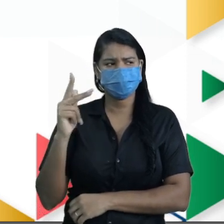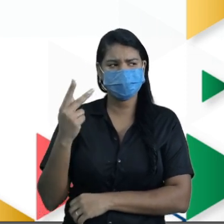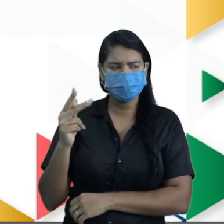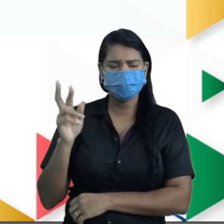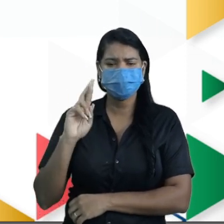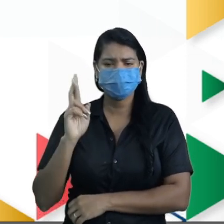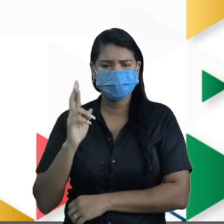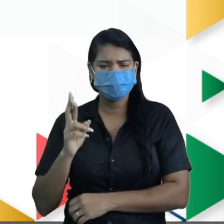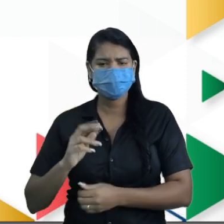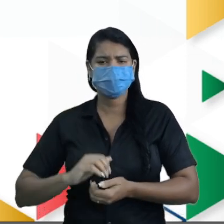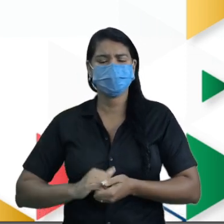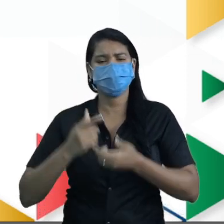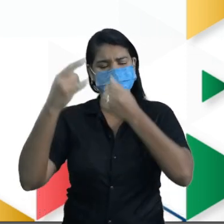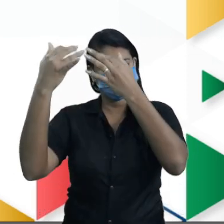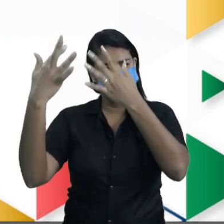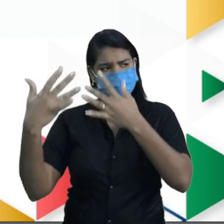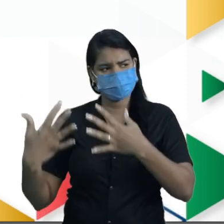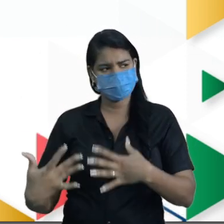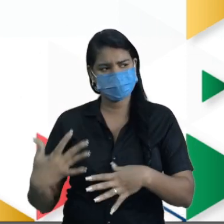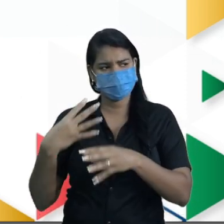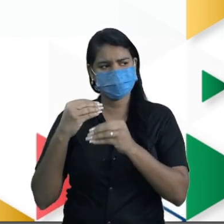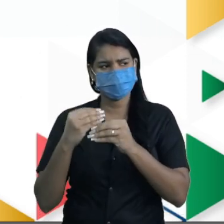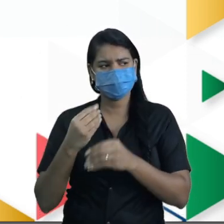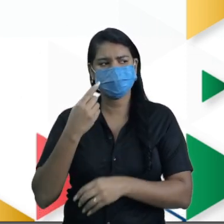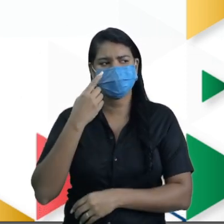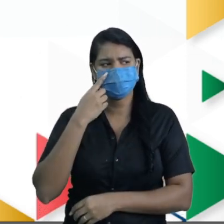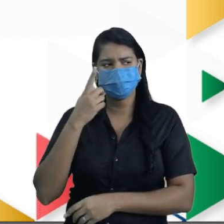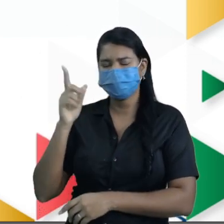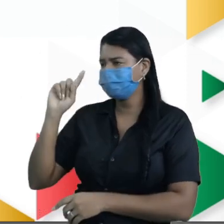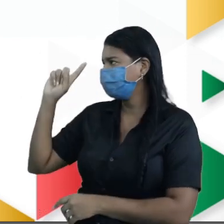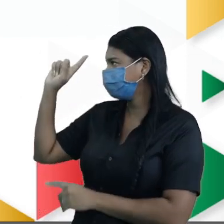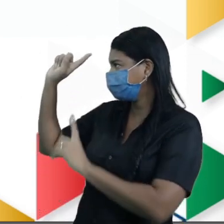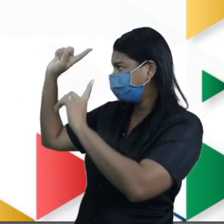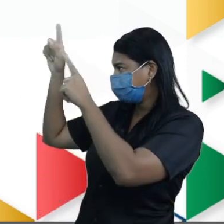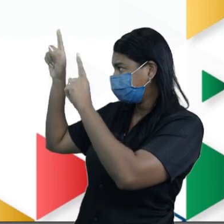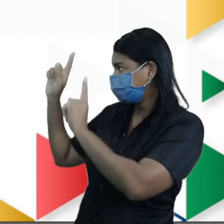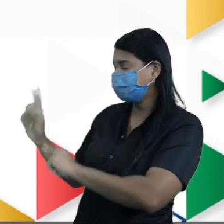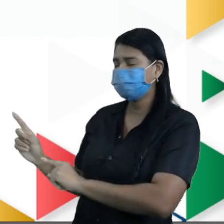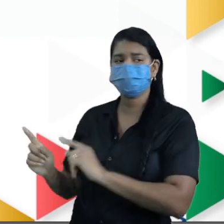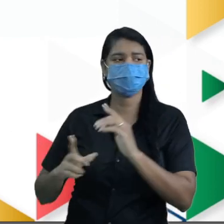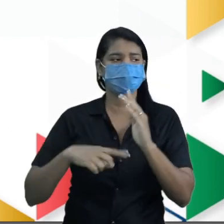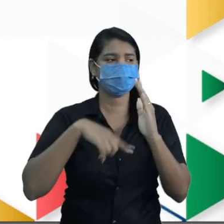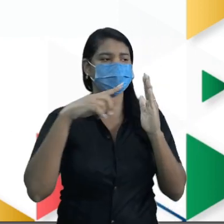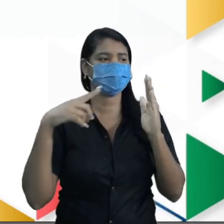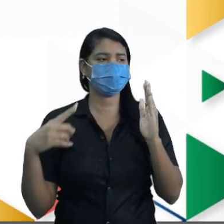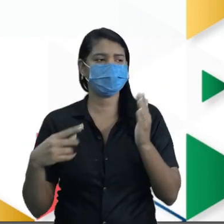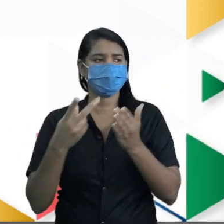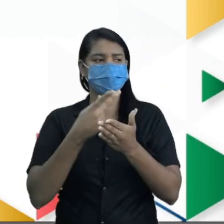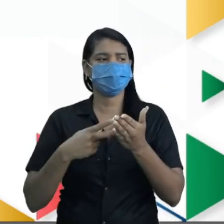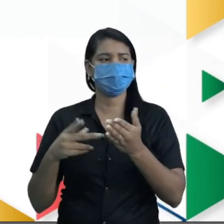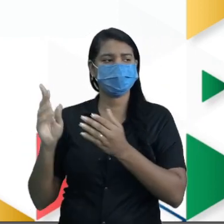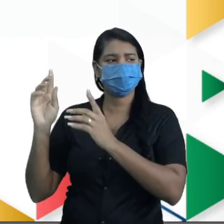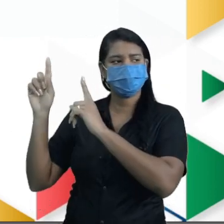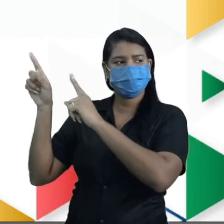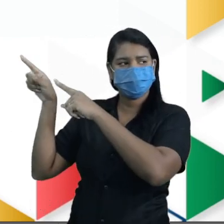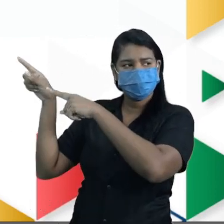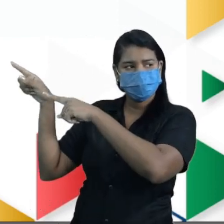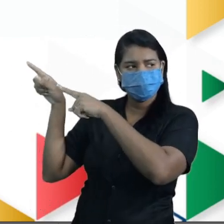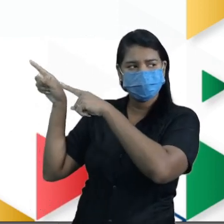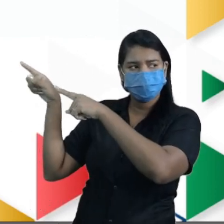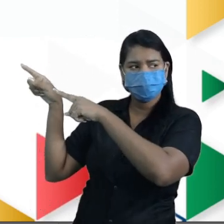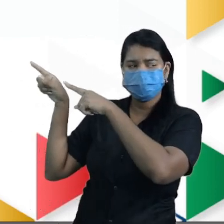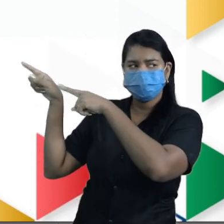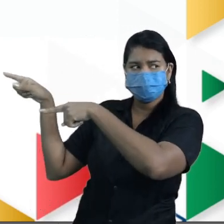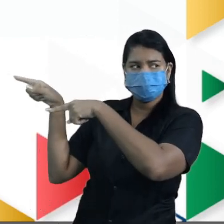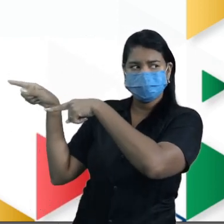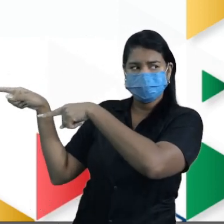caixa? E aí, você vai explicar isso olhando para o gráfico, é esse gráfico que tá no lado esquerdo da tua tela aí.